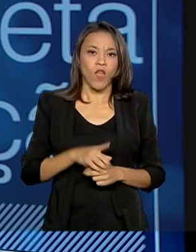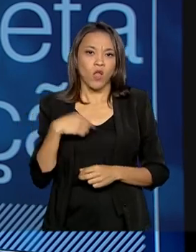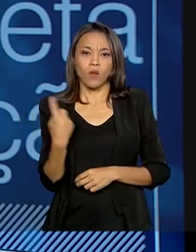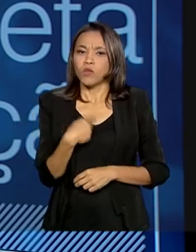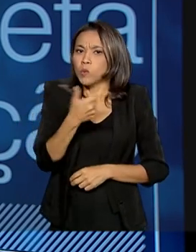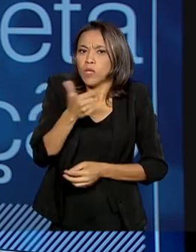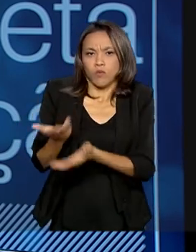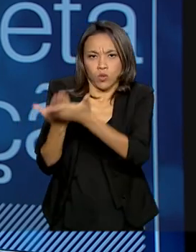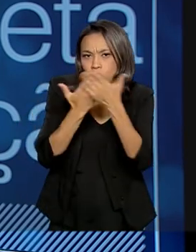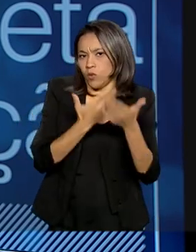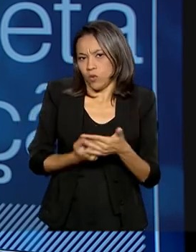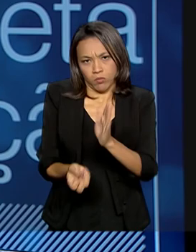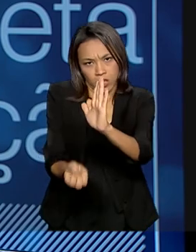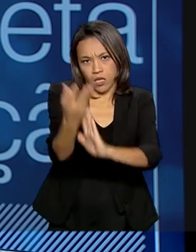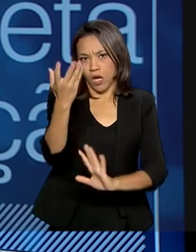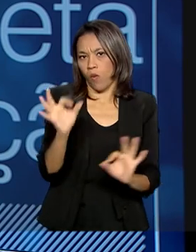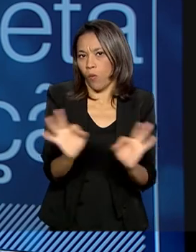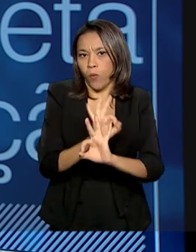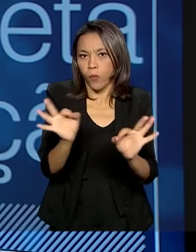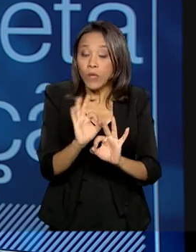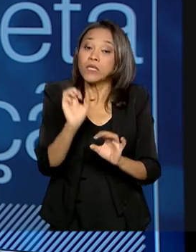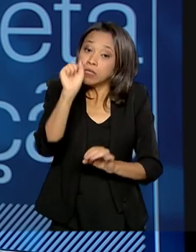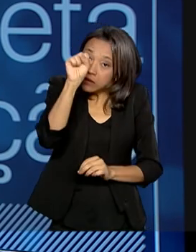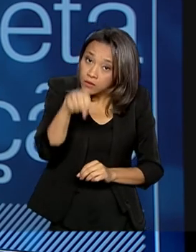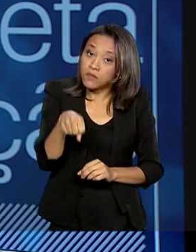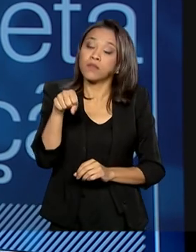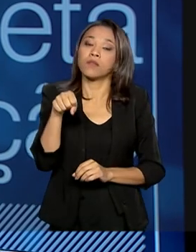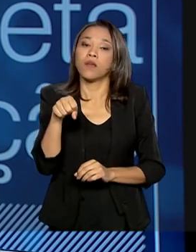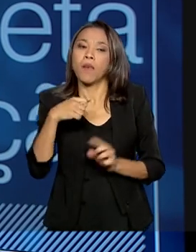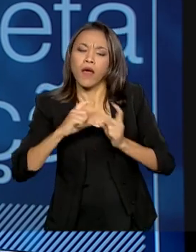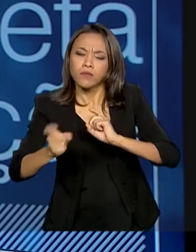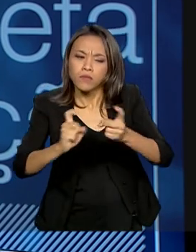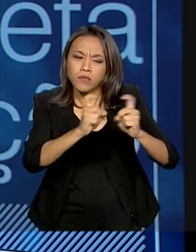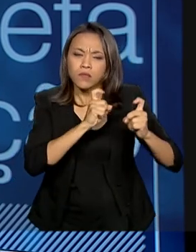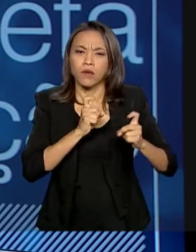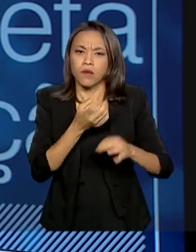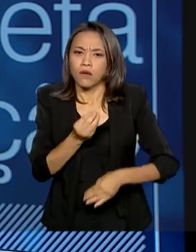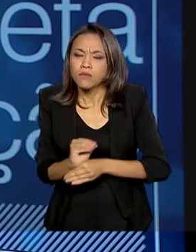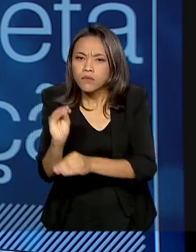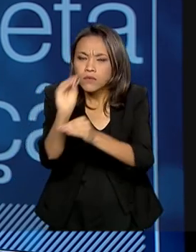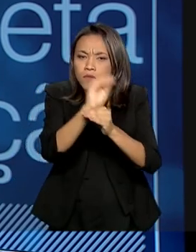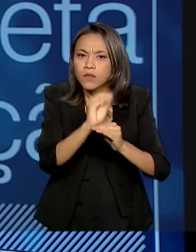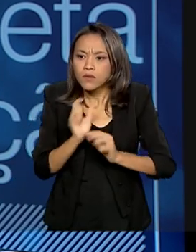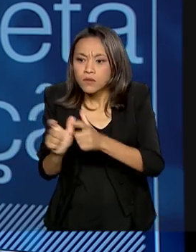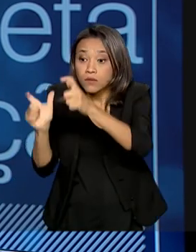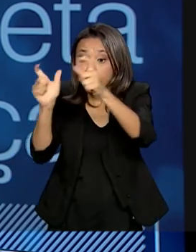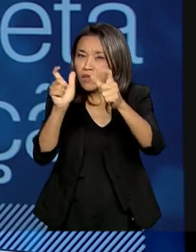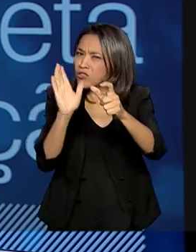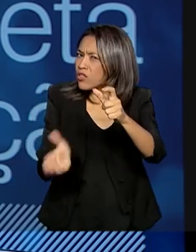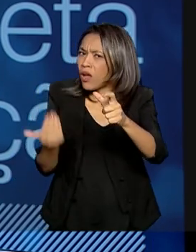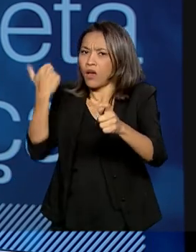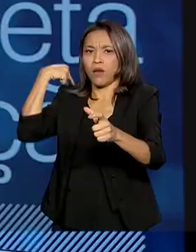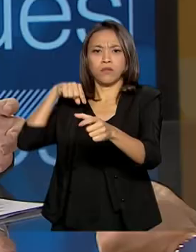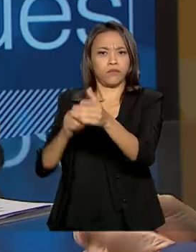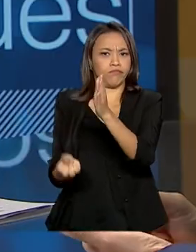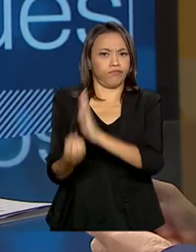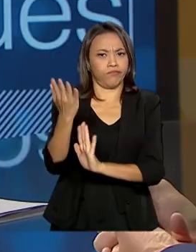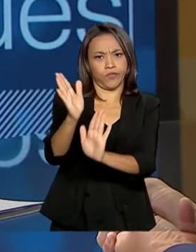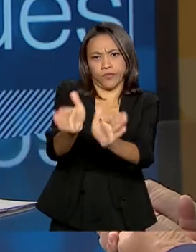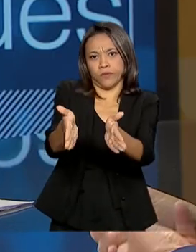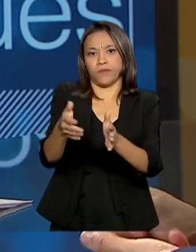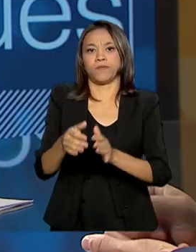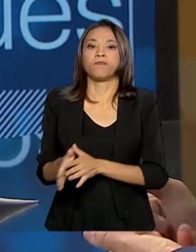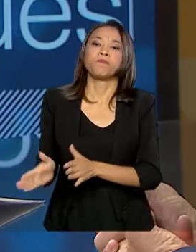estudo para a criação, e sim para alguns ajustes das unidades que já foram criadas. Esses